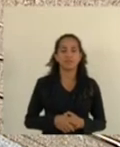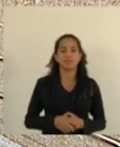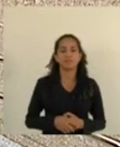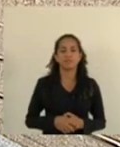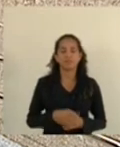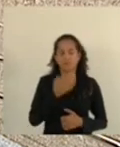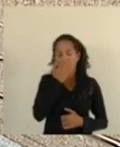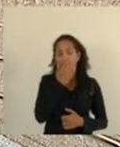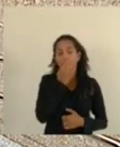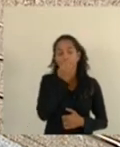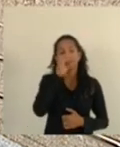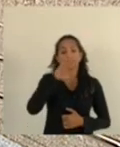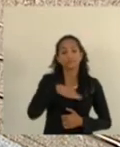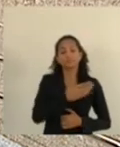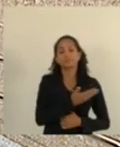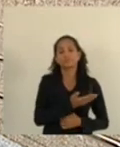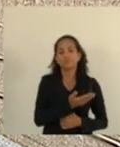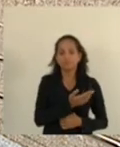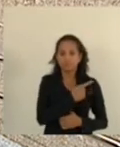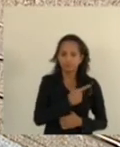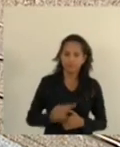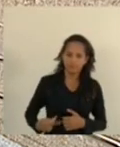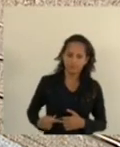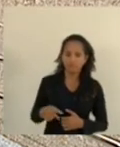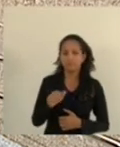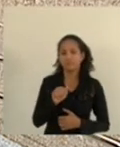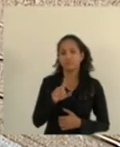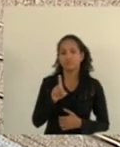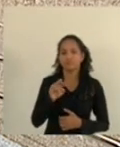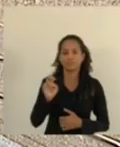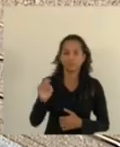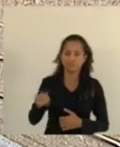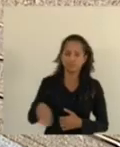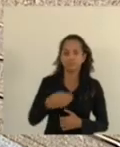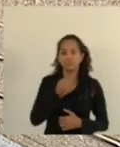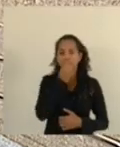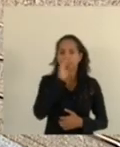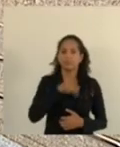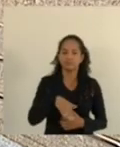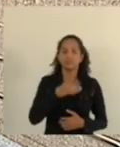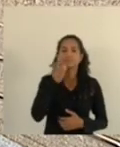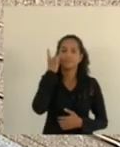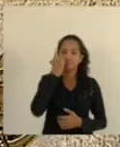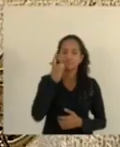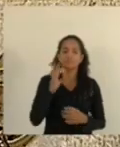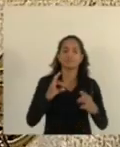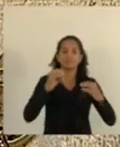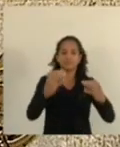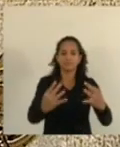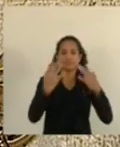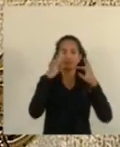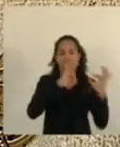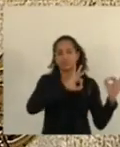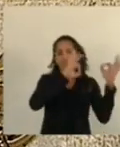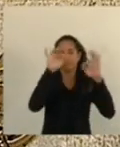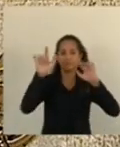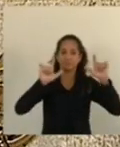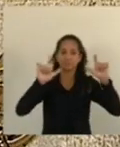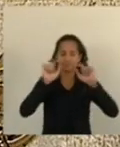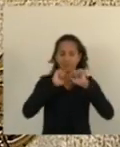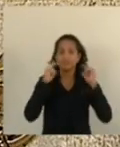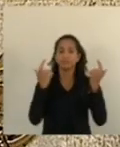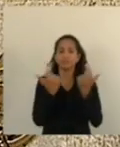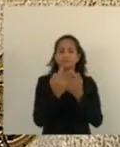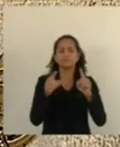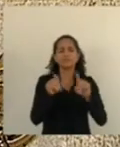Boa tarde, presidente Adilson Espindo. Boa tarde, deputados e deputadas, todos que nos assistem pela TV Assembleia e